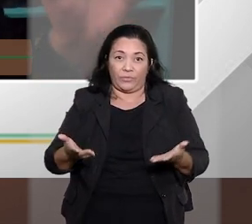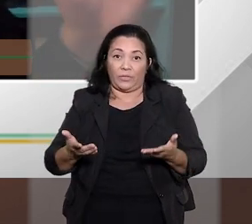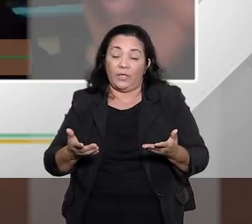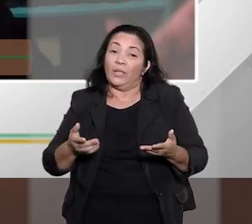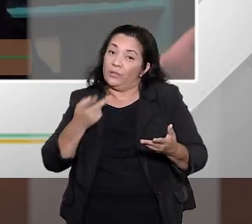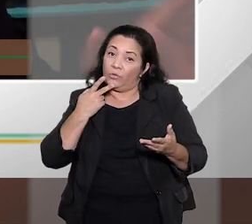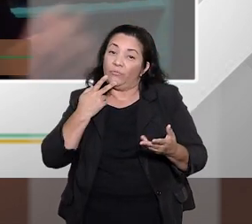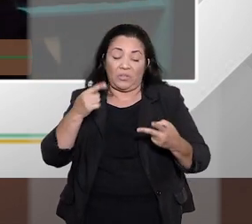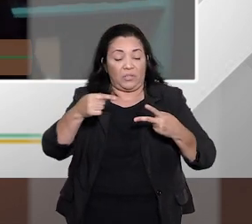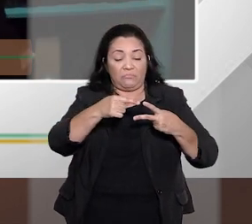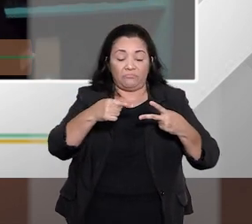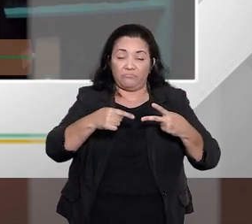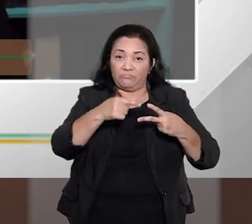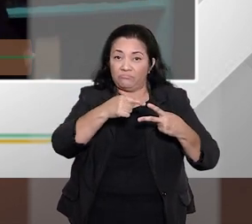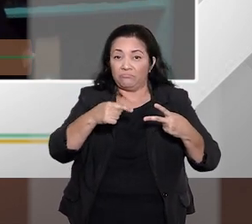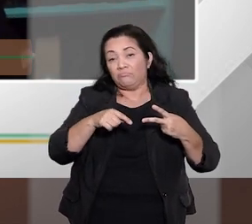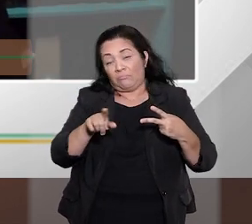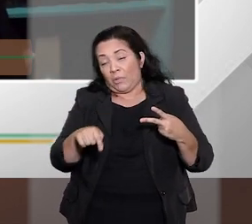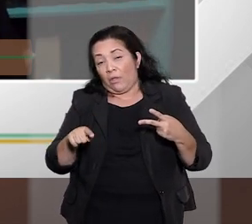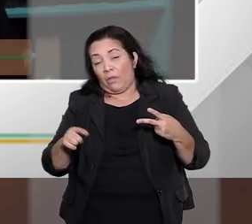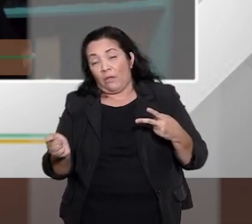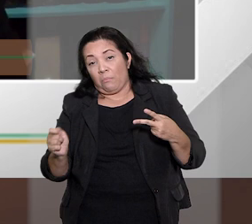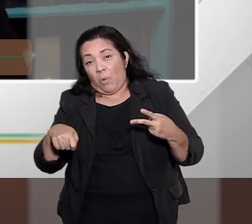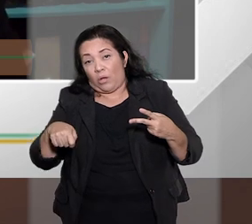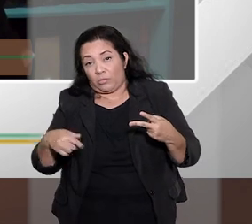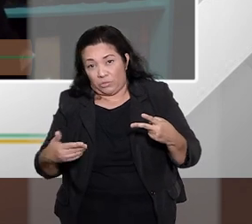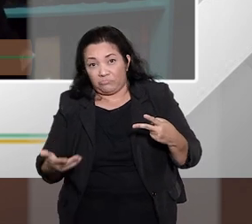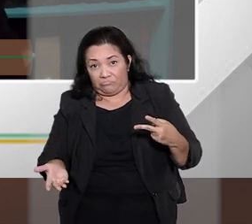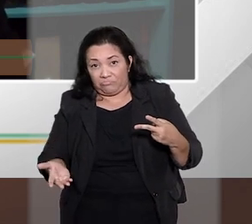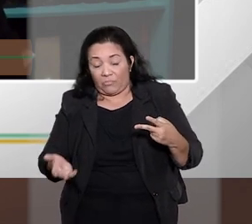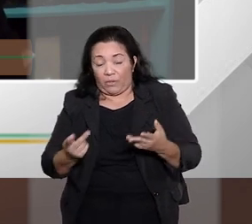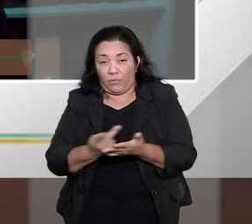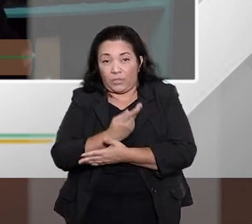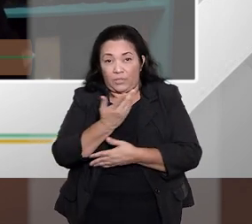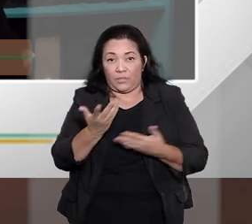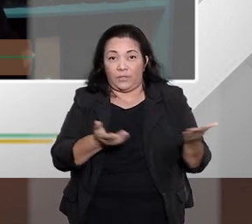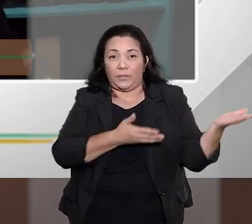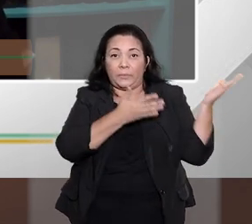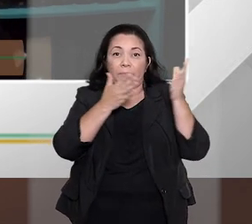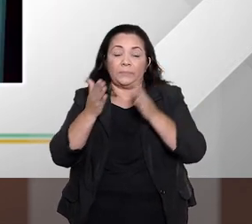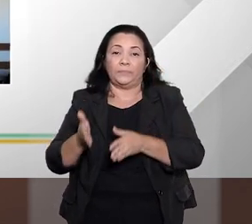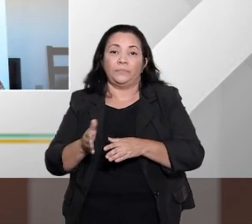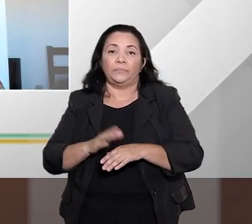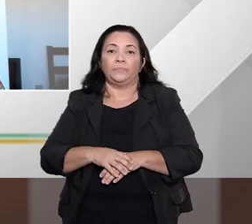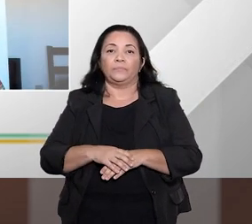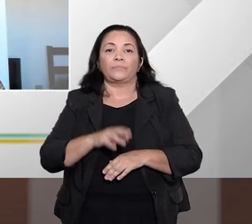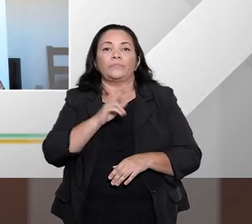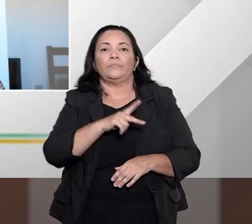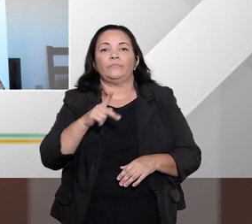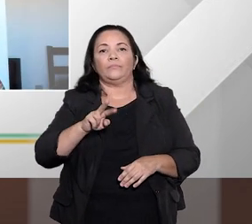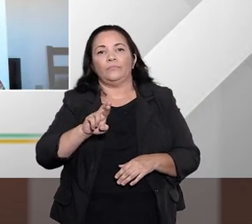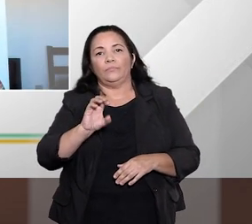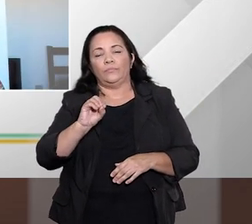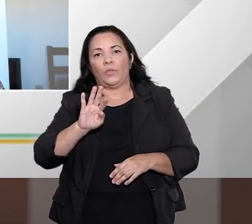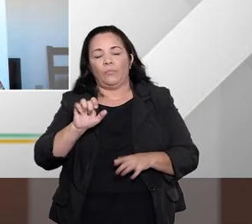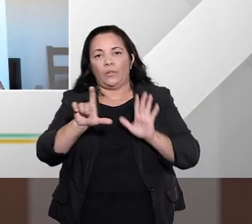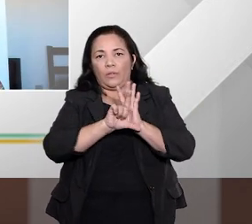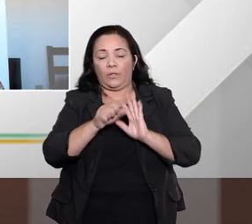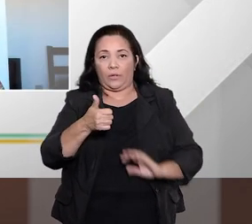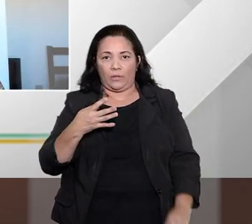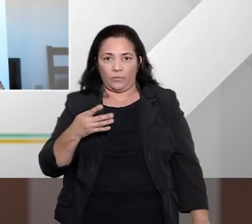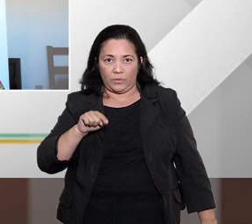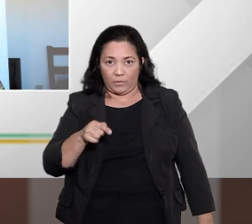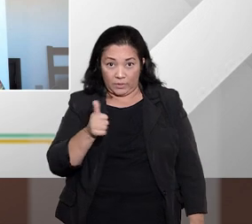dois grandes grupos de situações que levam ao superendividamento. Ainda com você, professor Roberto, nós temos a Lei